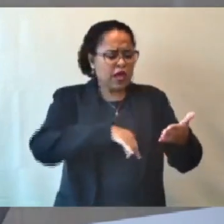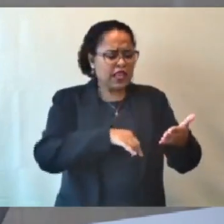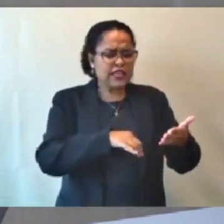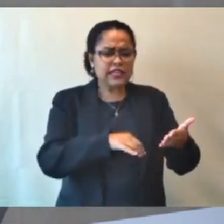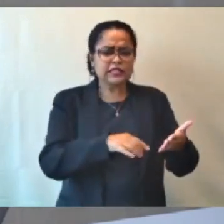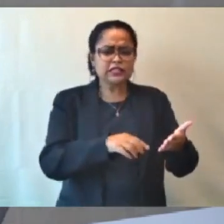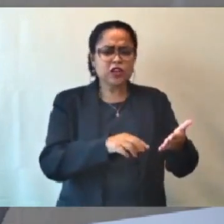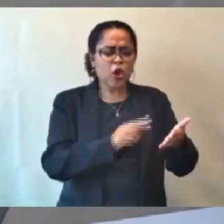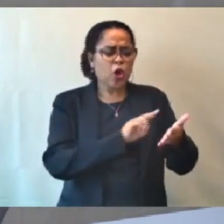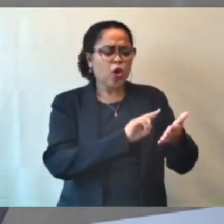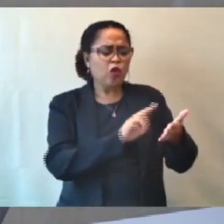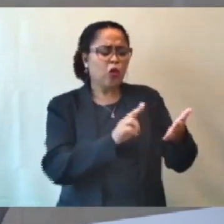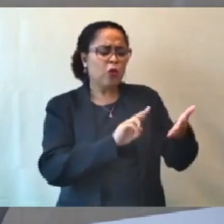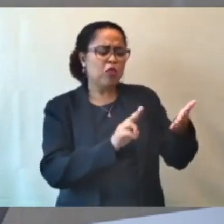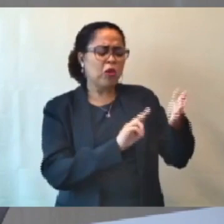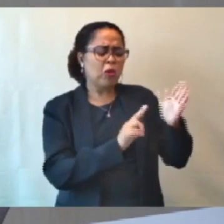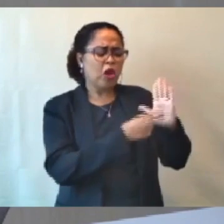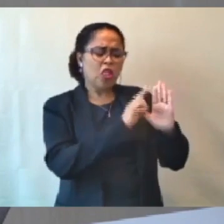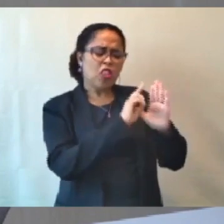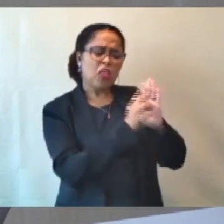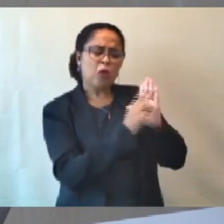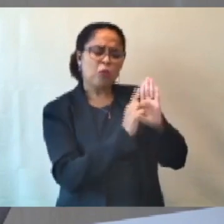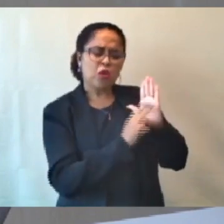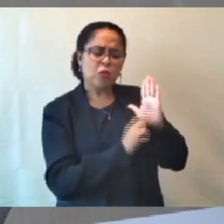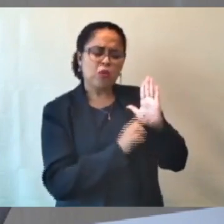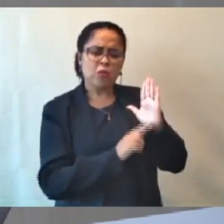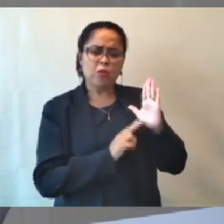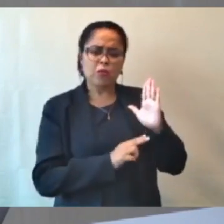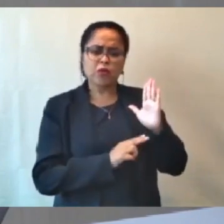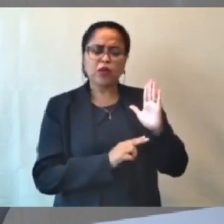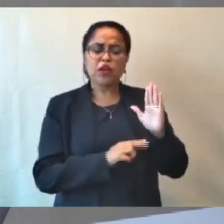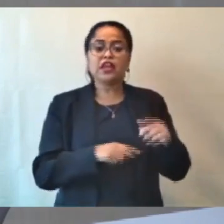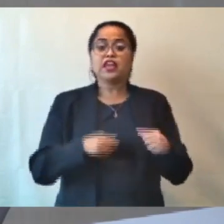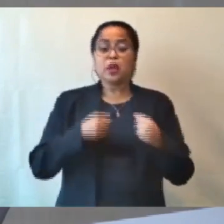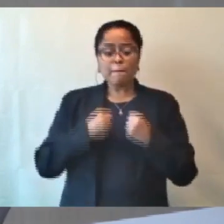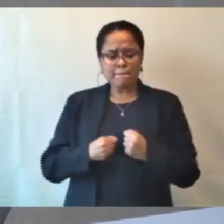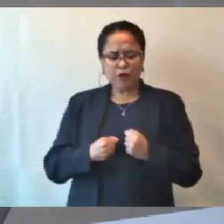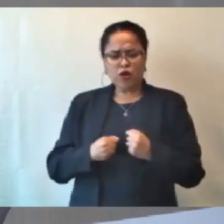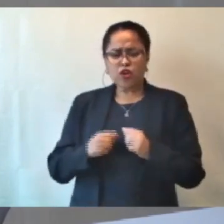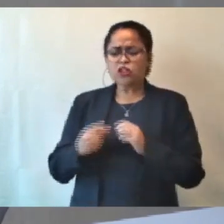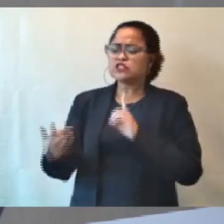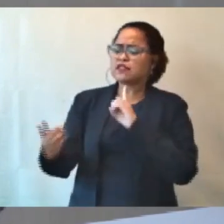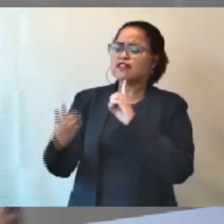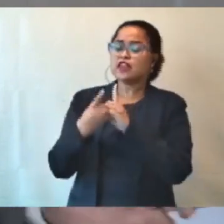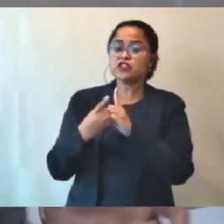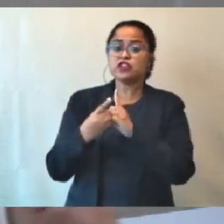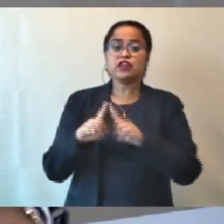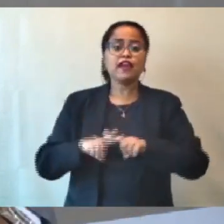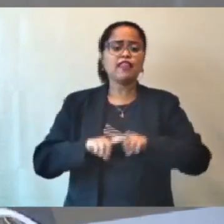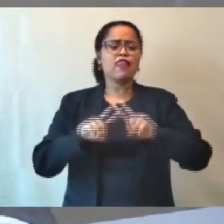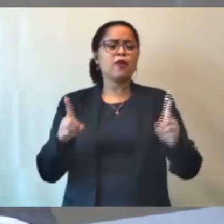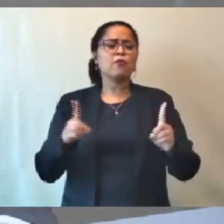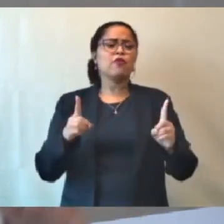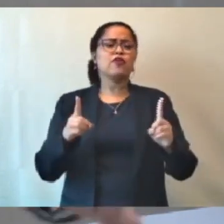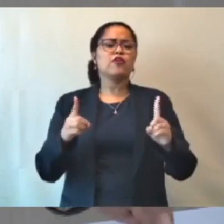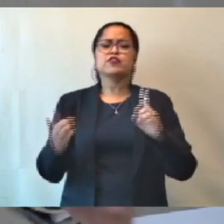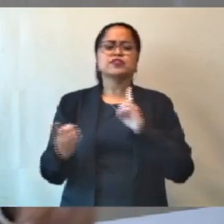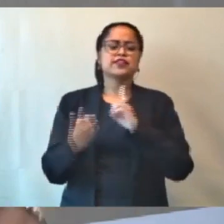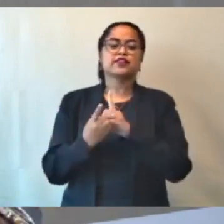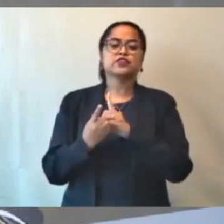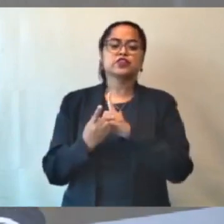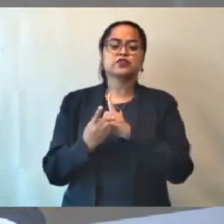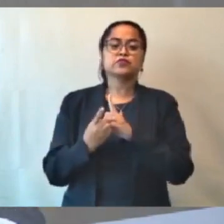vermelhas de quem pode ser atendido e quem não pode ser atendido. E eu perguntei para ela, o secretário está? Ela falou, não, o secretário não se encontra.